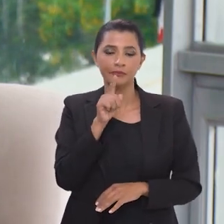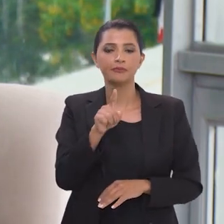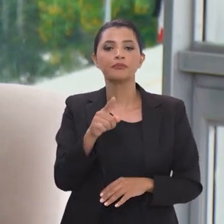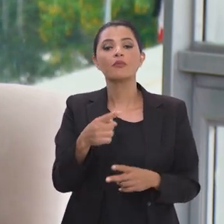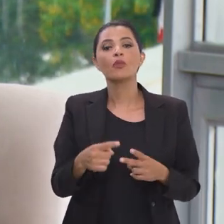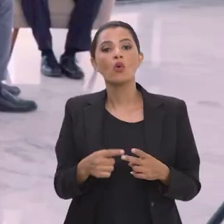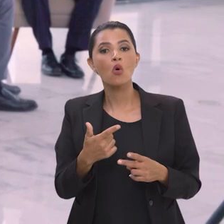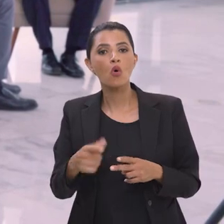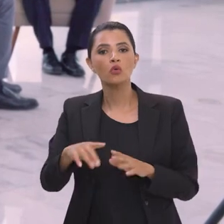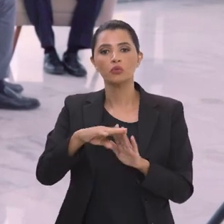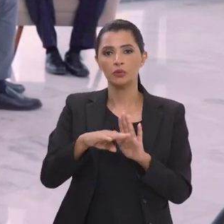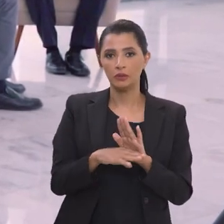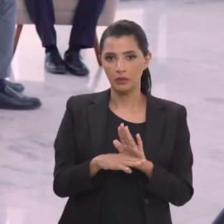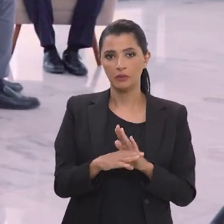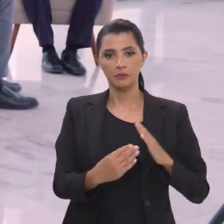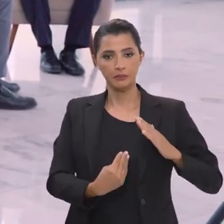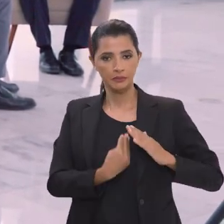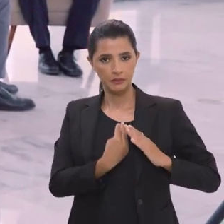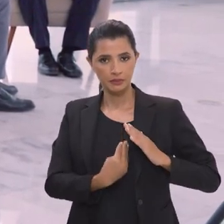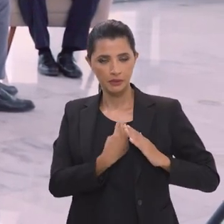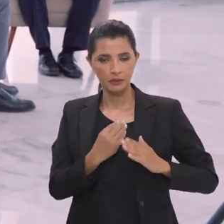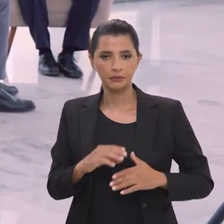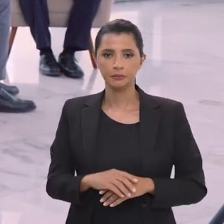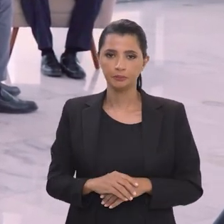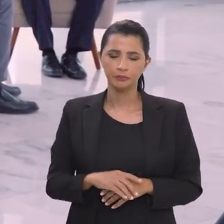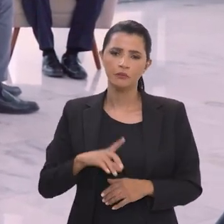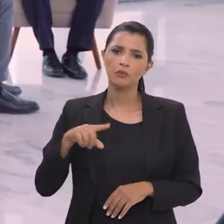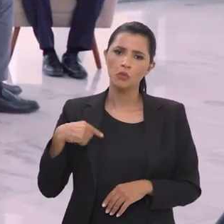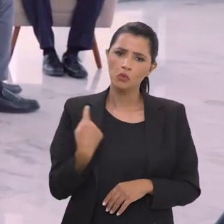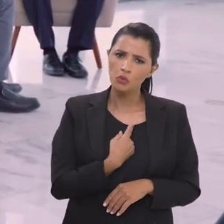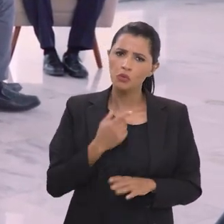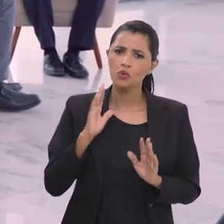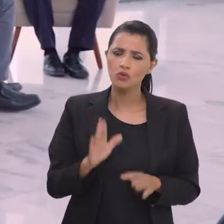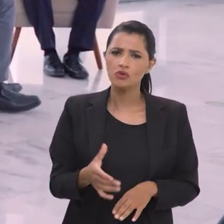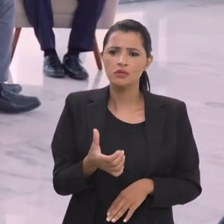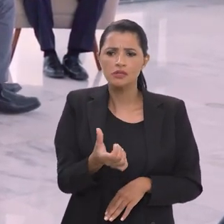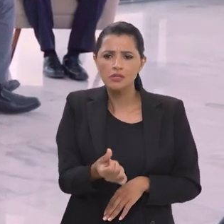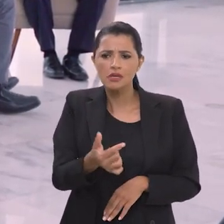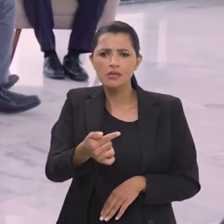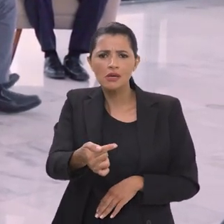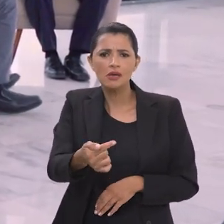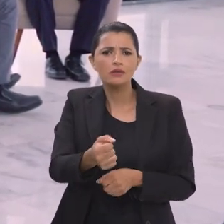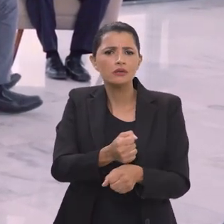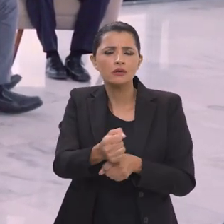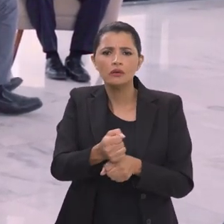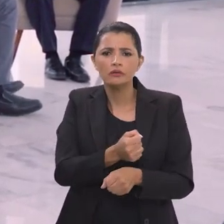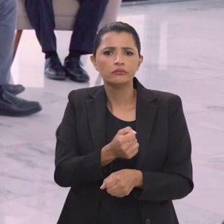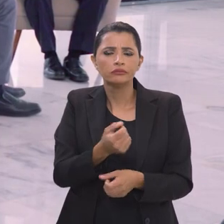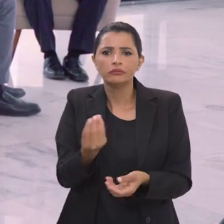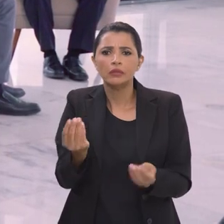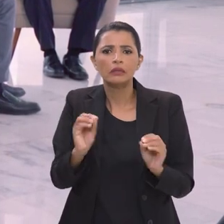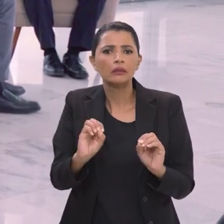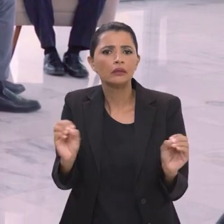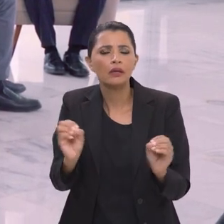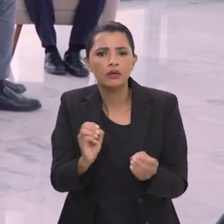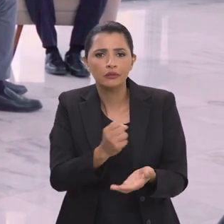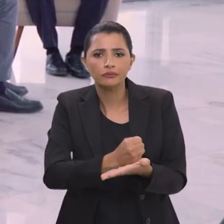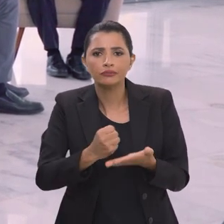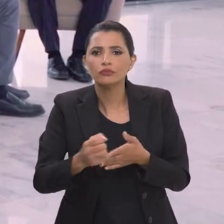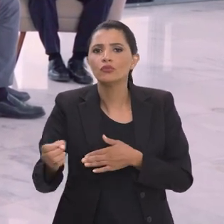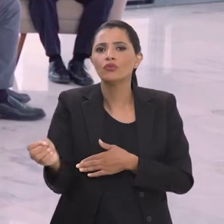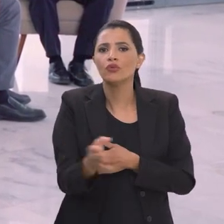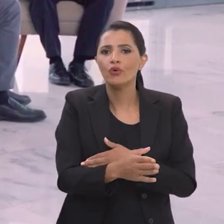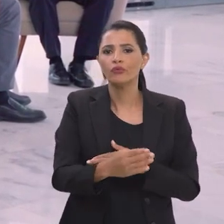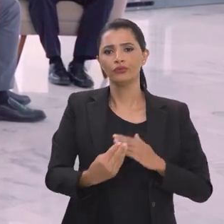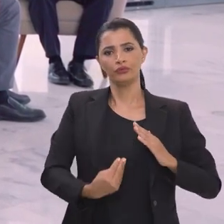o programa Minha Casa Minha Vida. Nós estamos há seis, sete anos no Brasil sem assinar novos contratos do